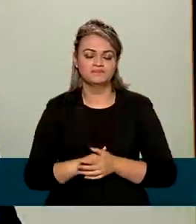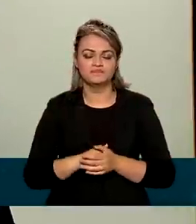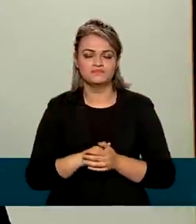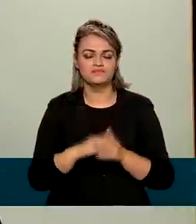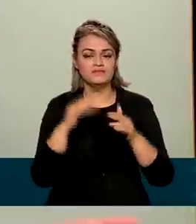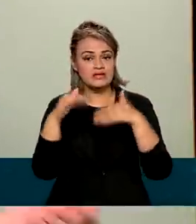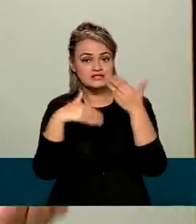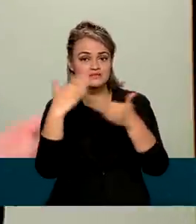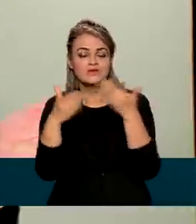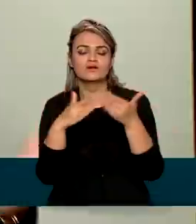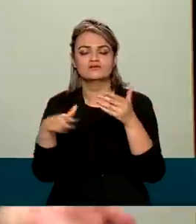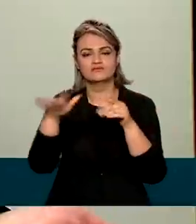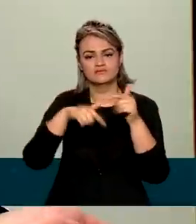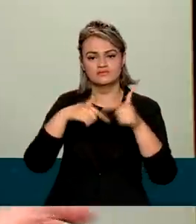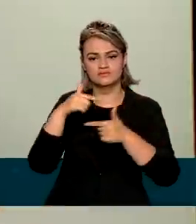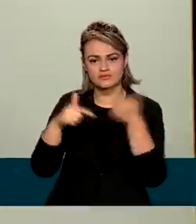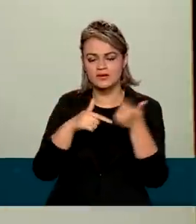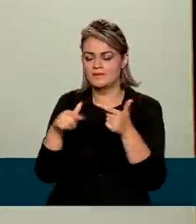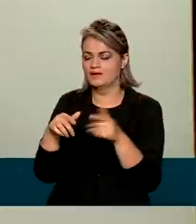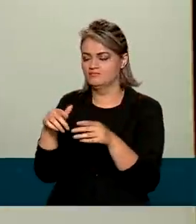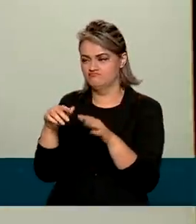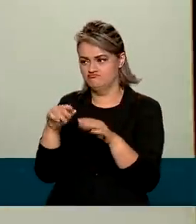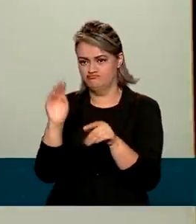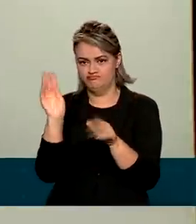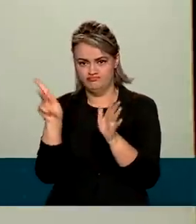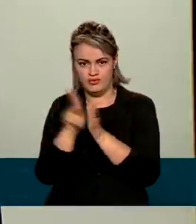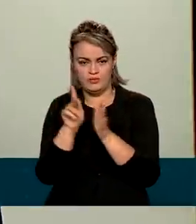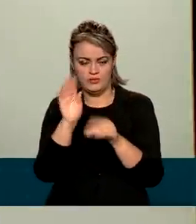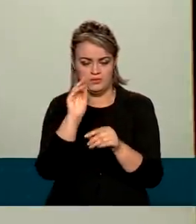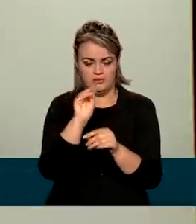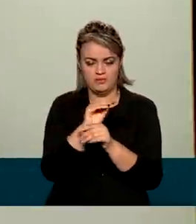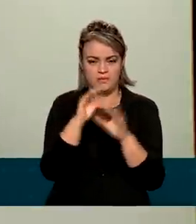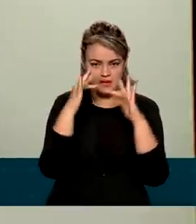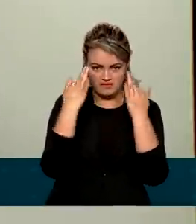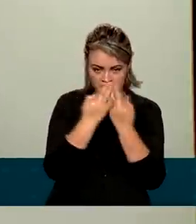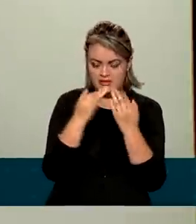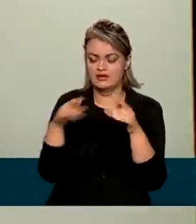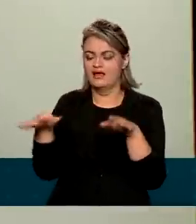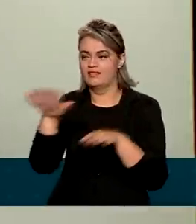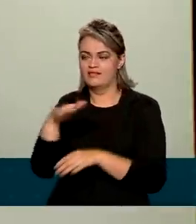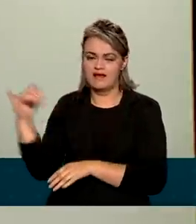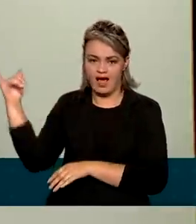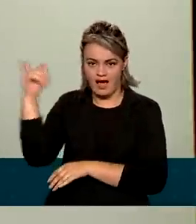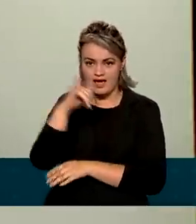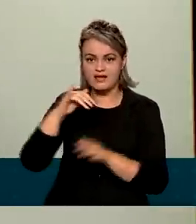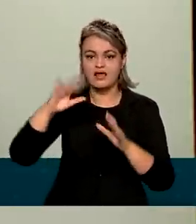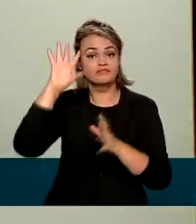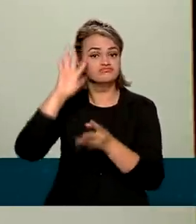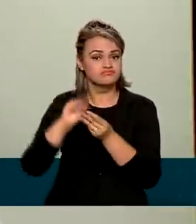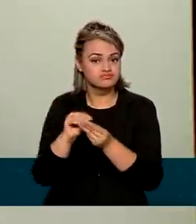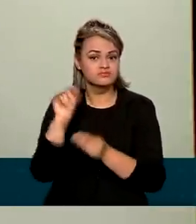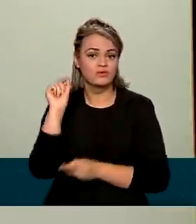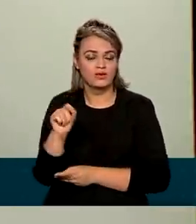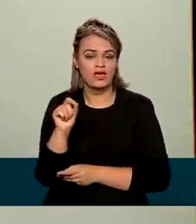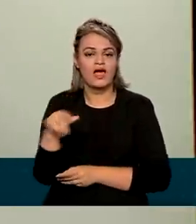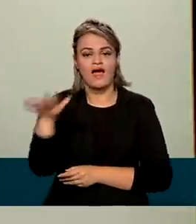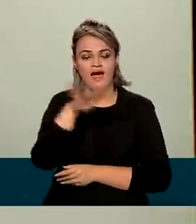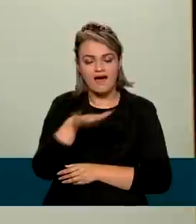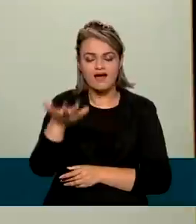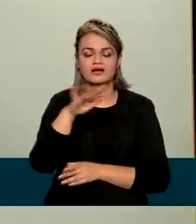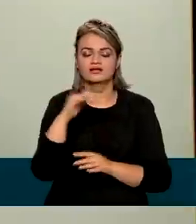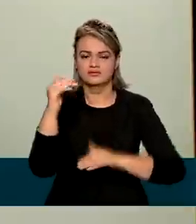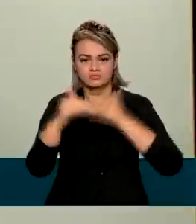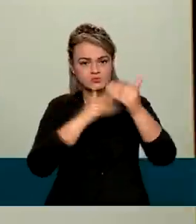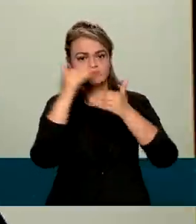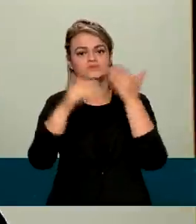avanço, tanto dos serviços prestados às famílias, quanto do setor aéreo, isso demonstra que o setor está em